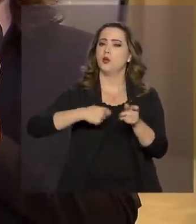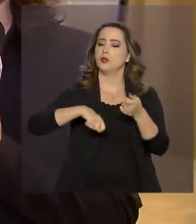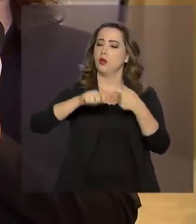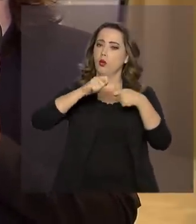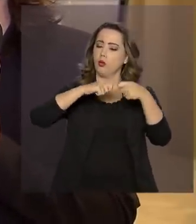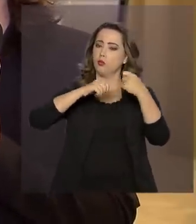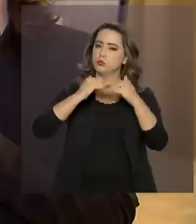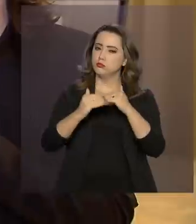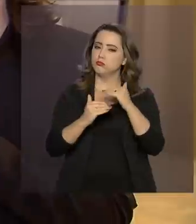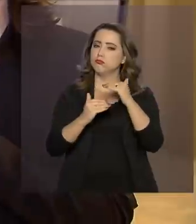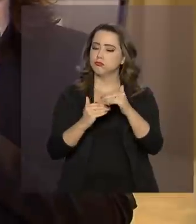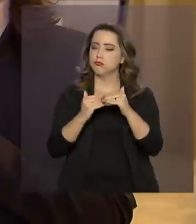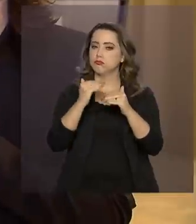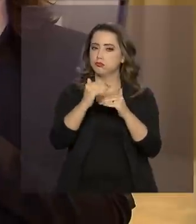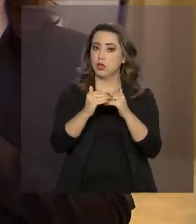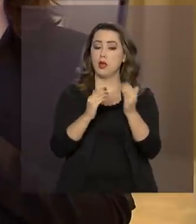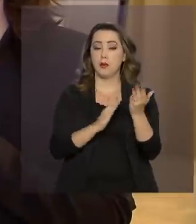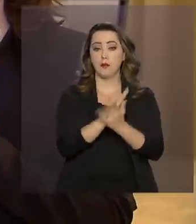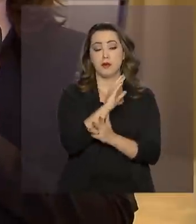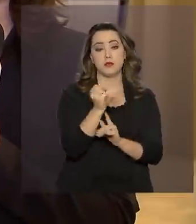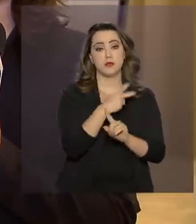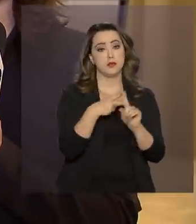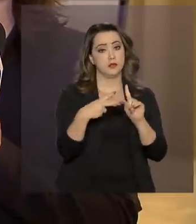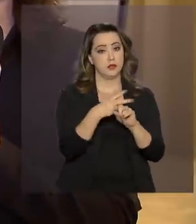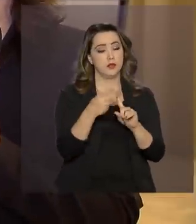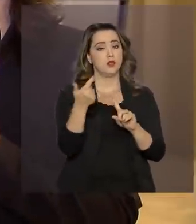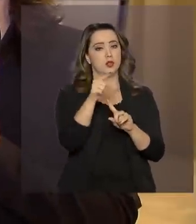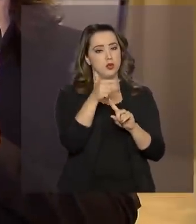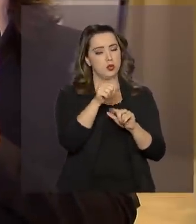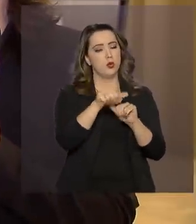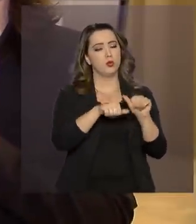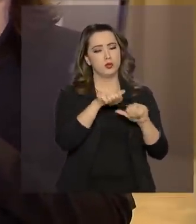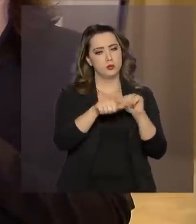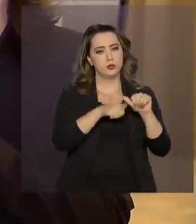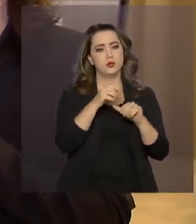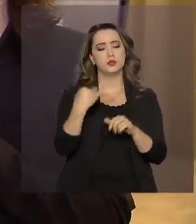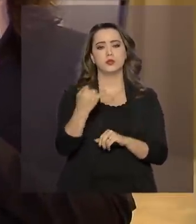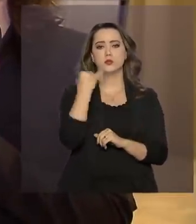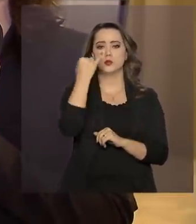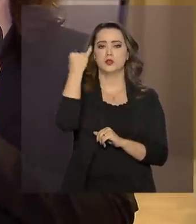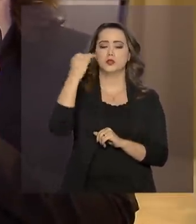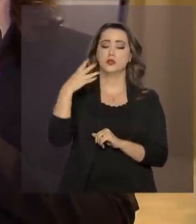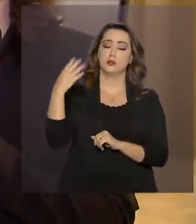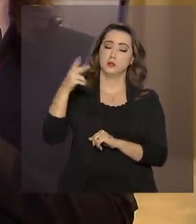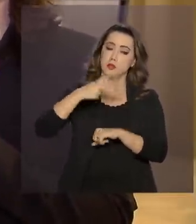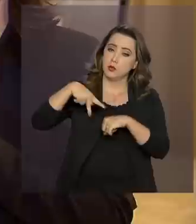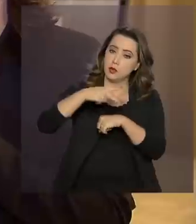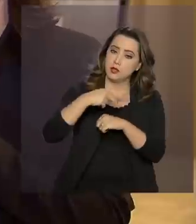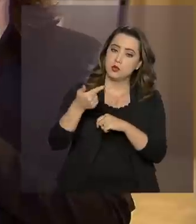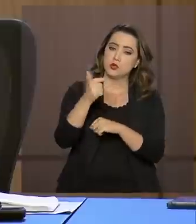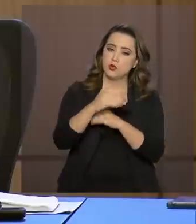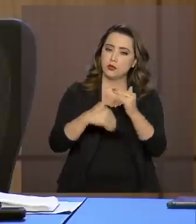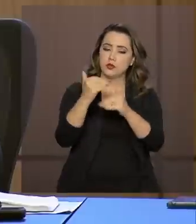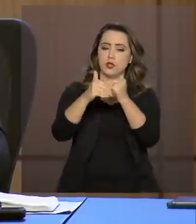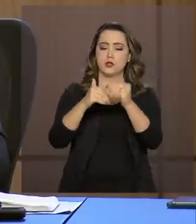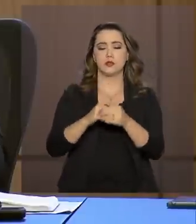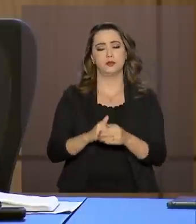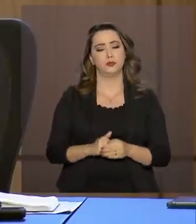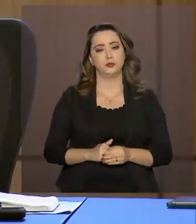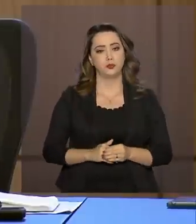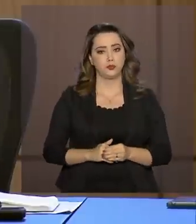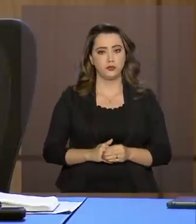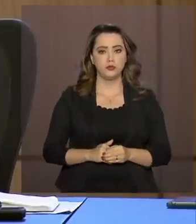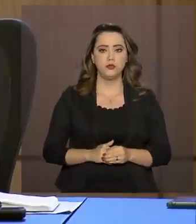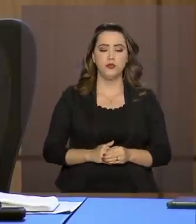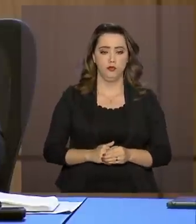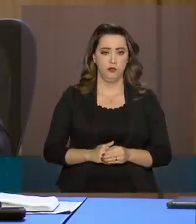E a aprovação da nova Previdência e de outras reformas são fundamentais para que o país volte a crescer. Nós trabalhamos com